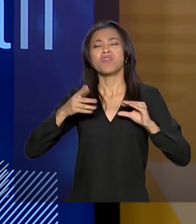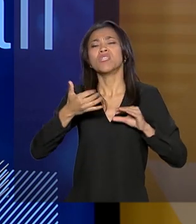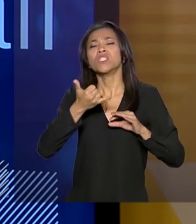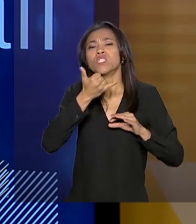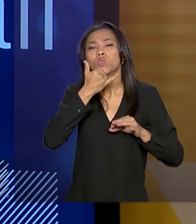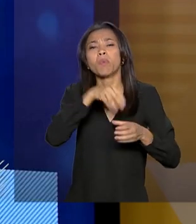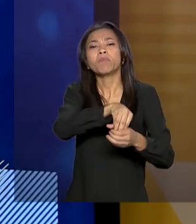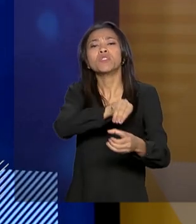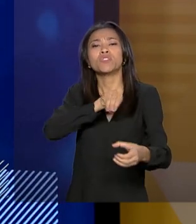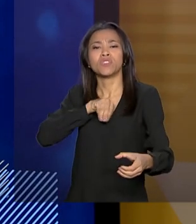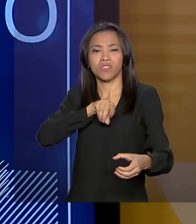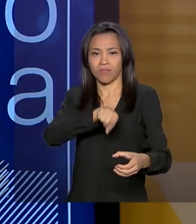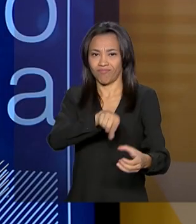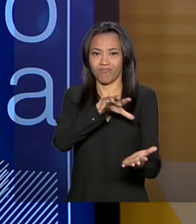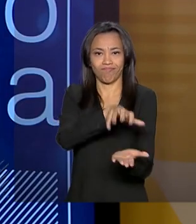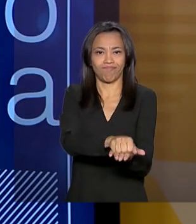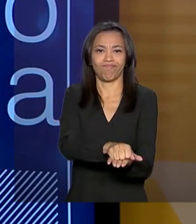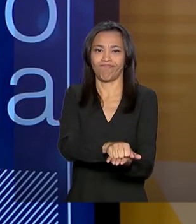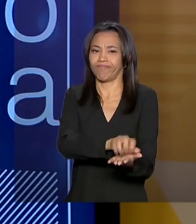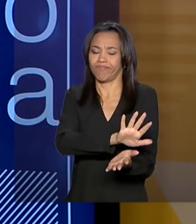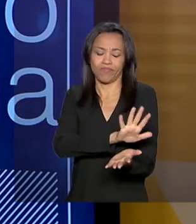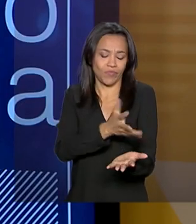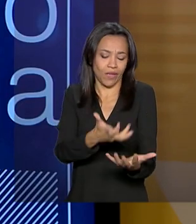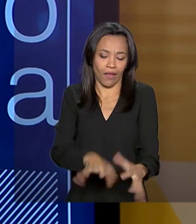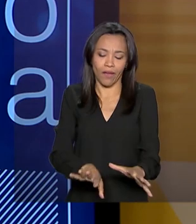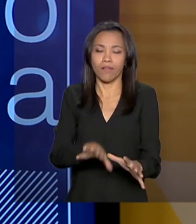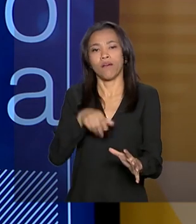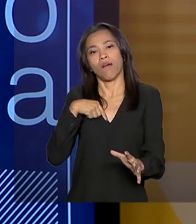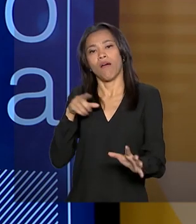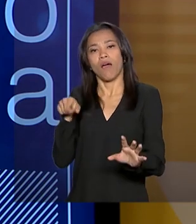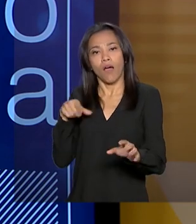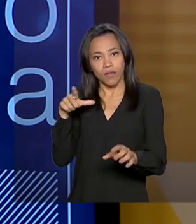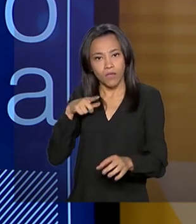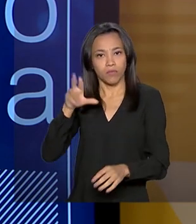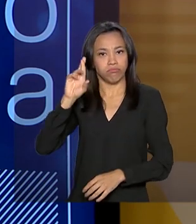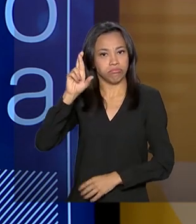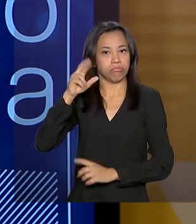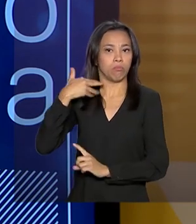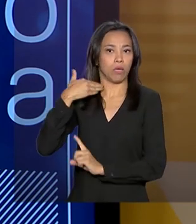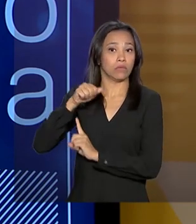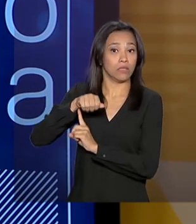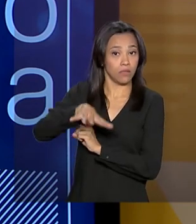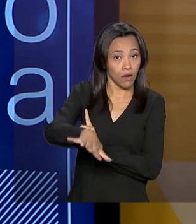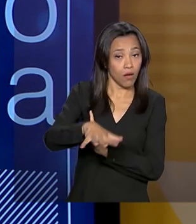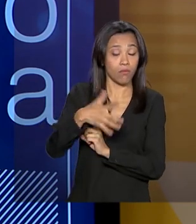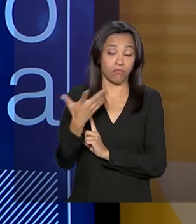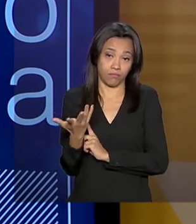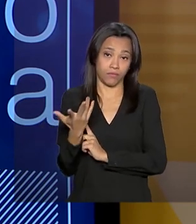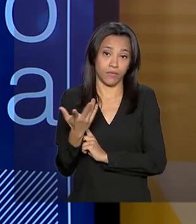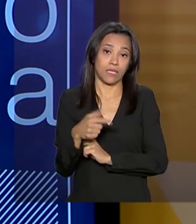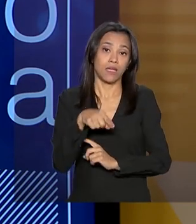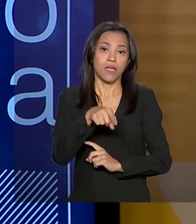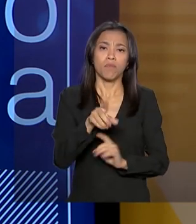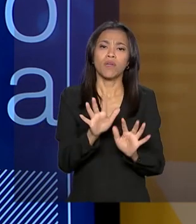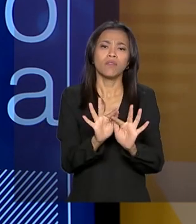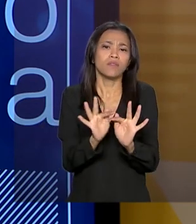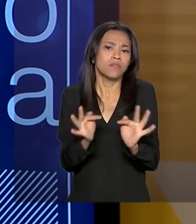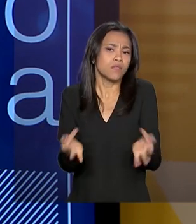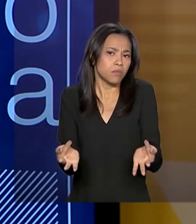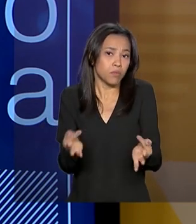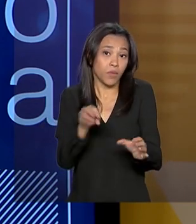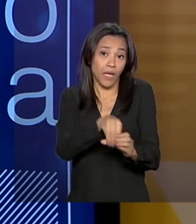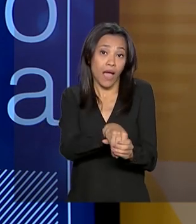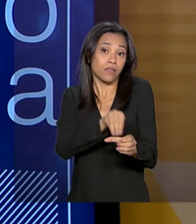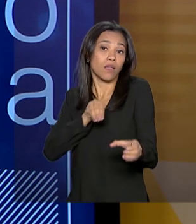E a gente está discutindo essa regulação com o Banco Central e outros órgãos, de modo a tornar muito simples o opt-out, que é a